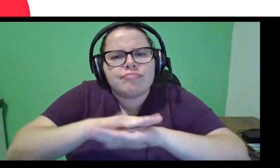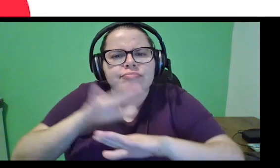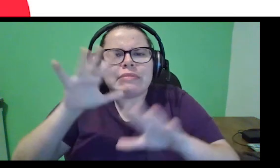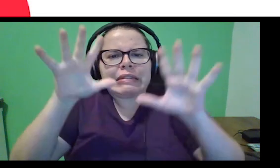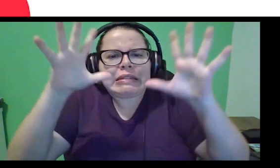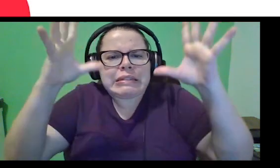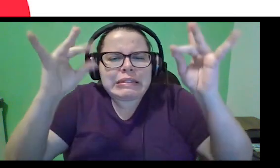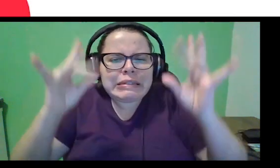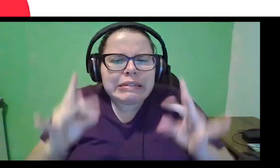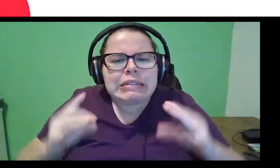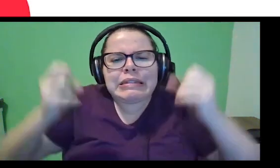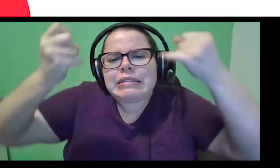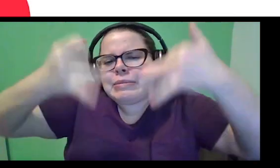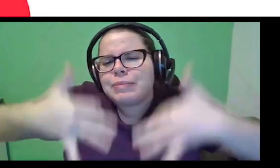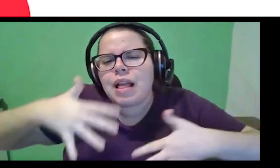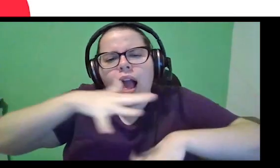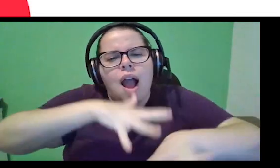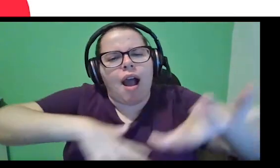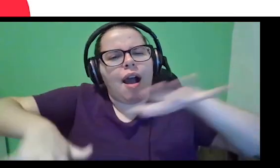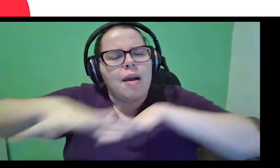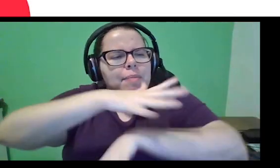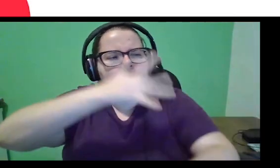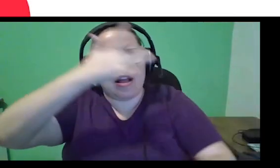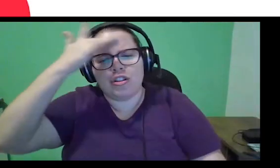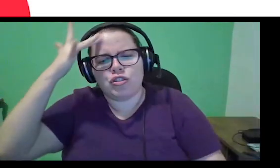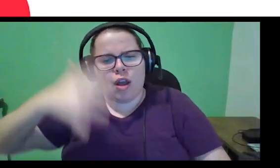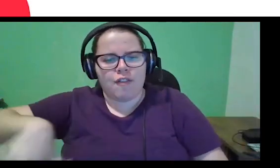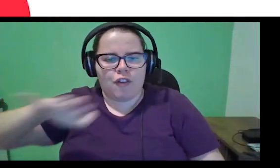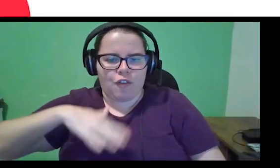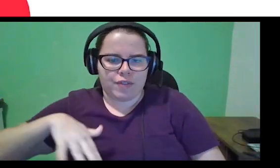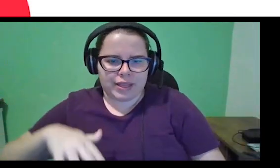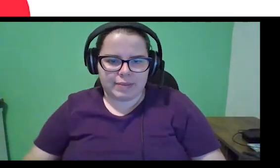junto com todas as pessoas envolvidas ali, tá bom?